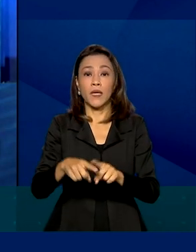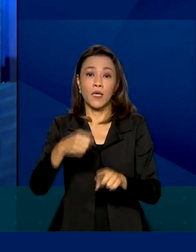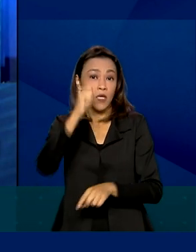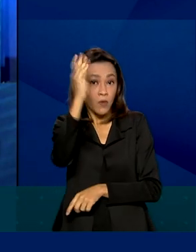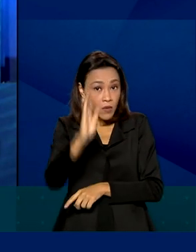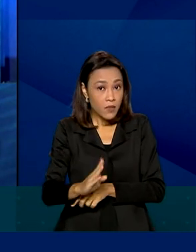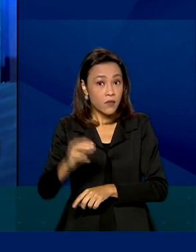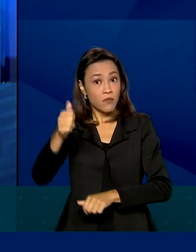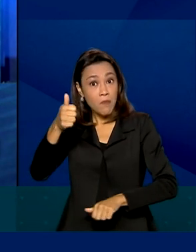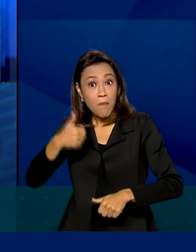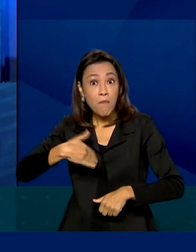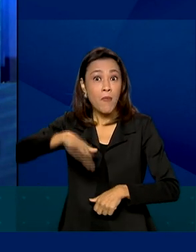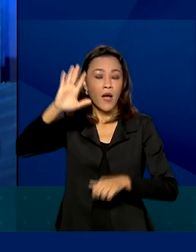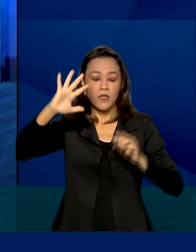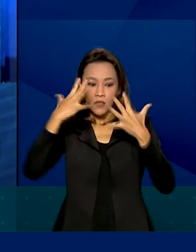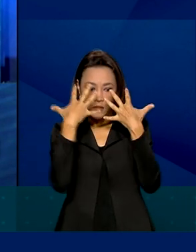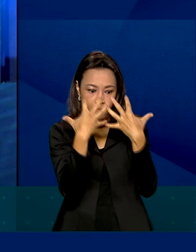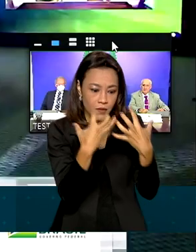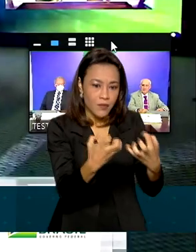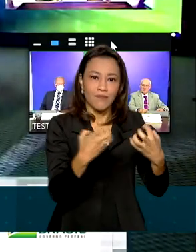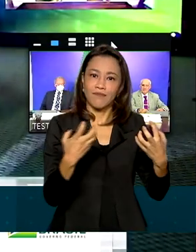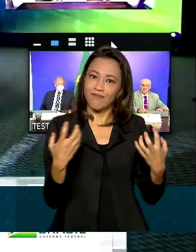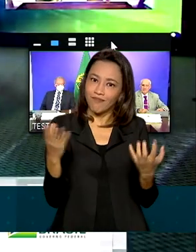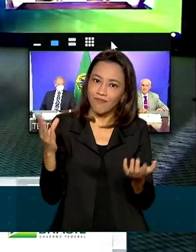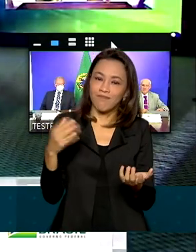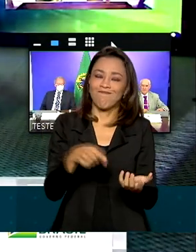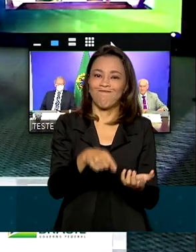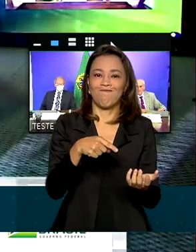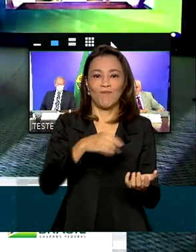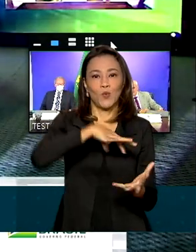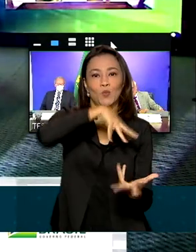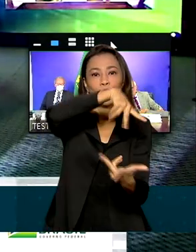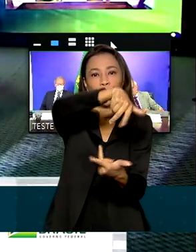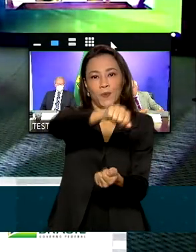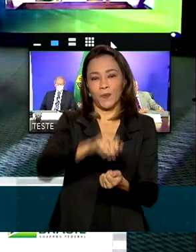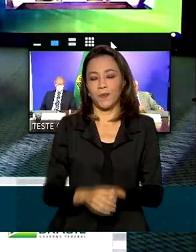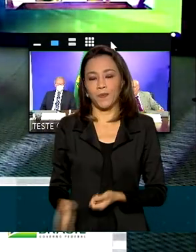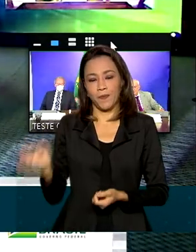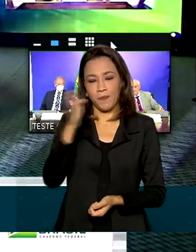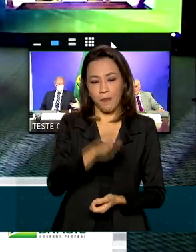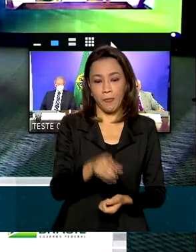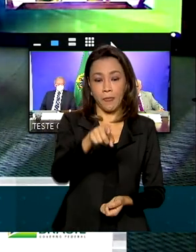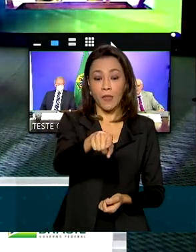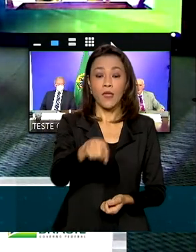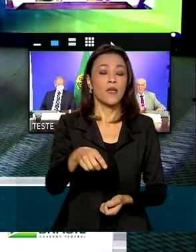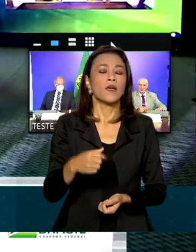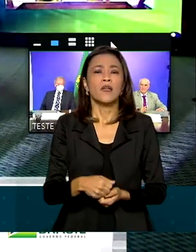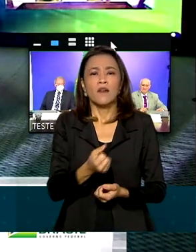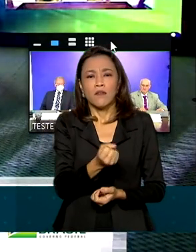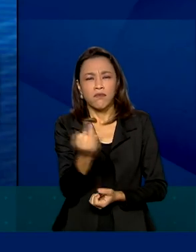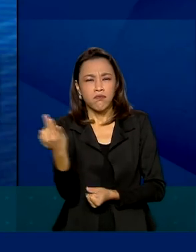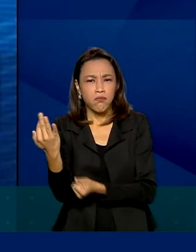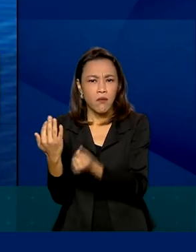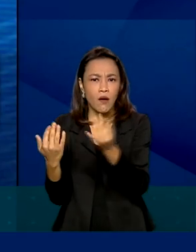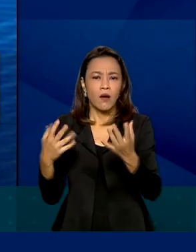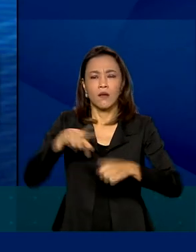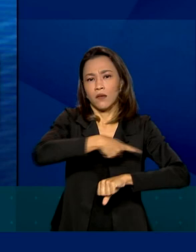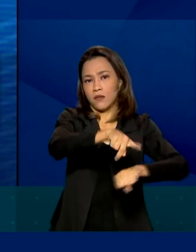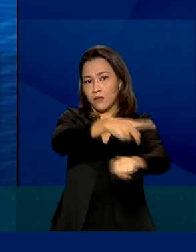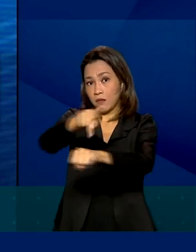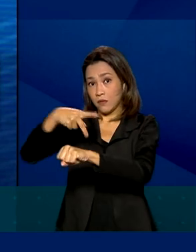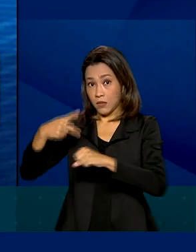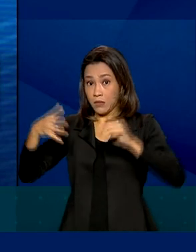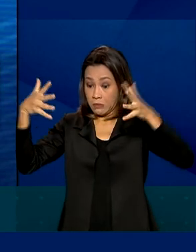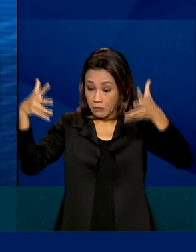países mais atraentes do mundo para investir. Representantes de 101 países participam do que é considerado o maior